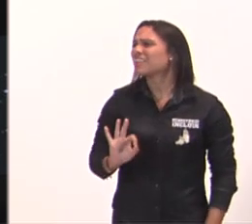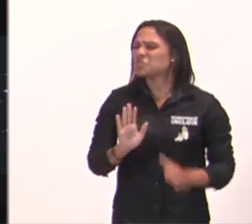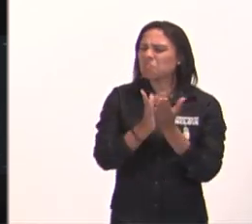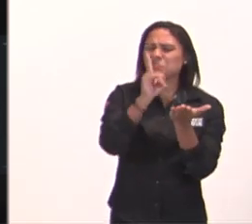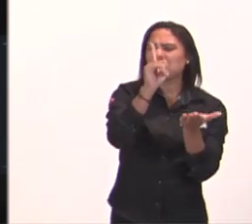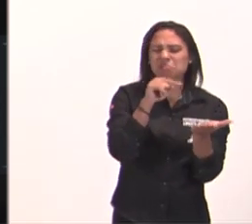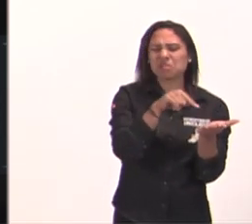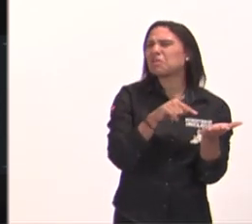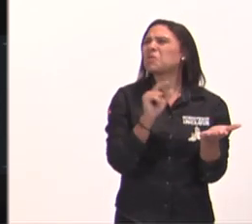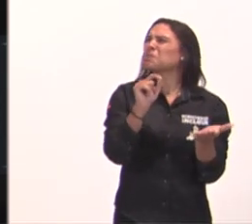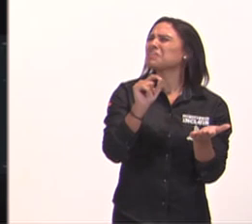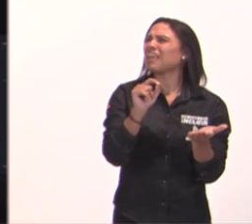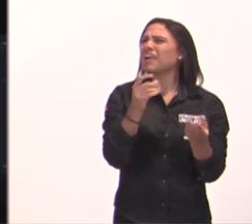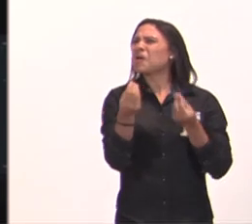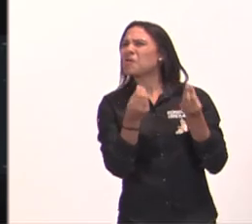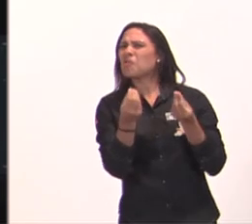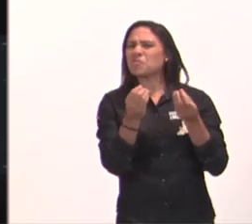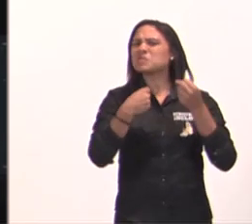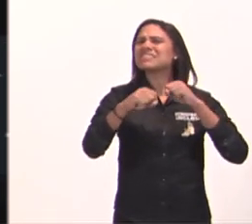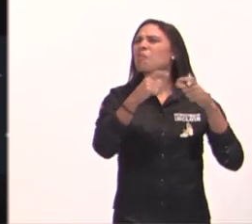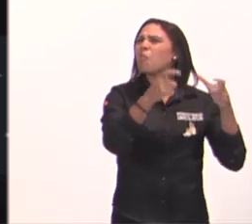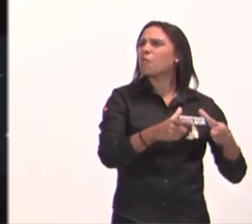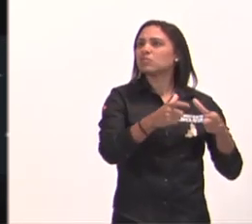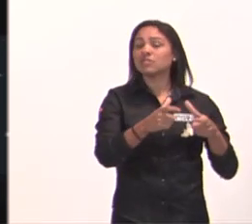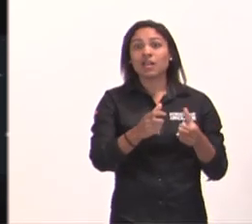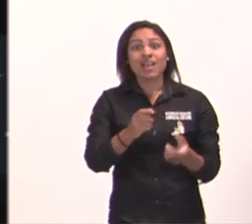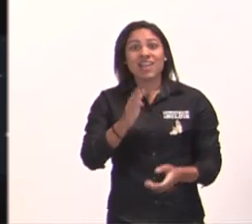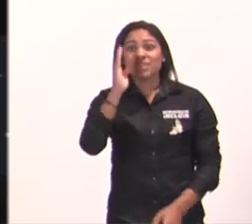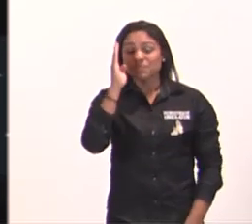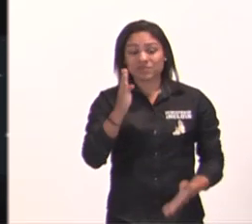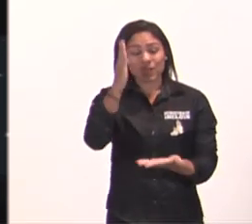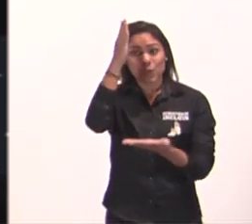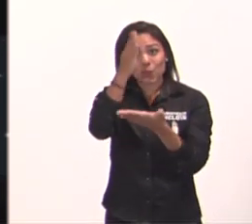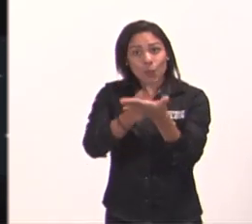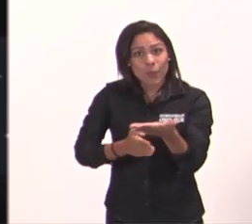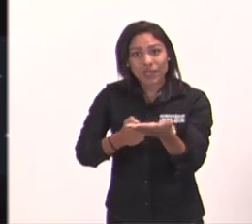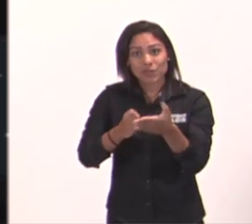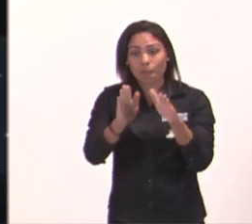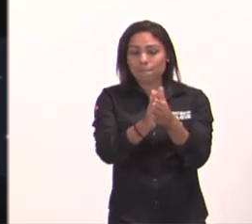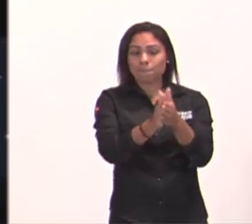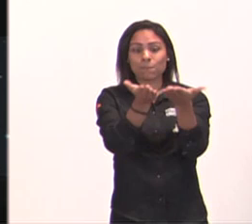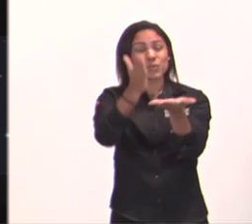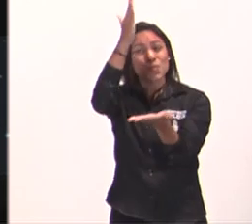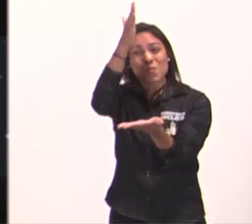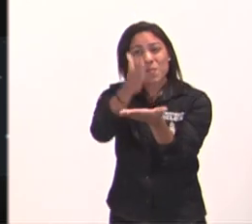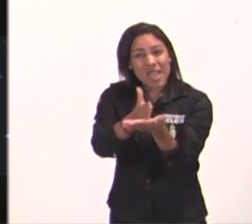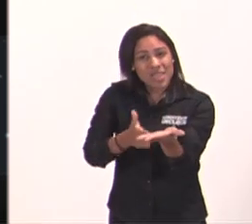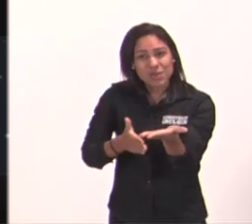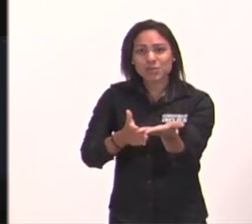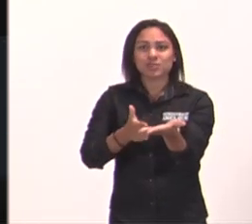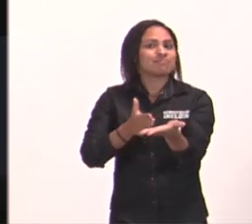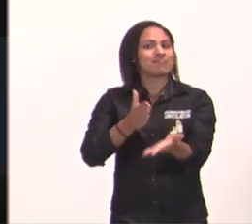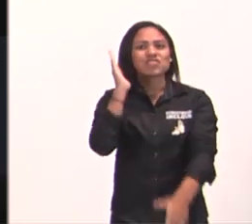armário aqui, mas como é que eu abro no livro de Salmos, se você abrir no meio da Bíblia assim, você já abre no livro de Salmos, e aí